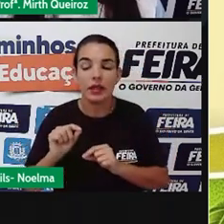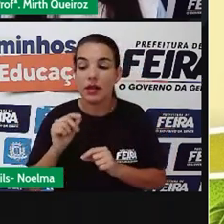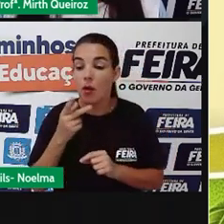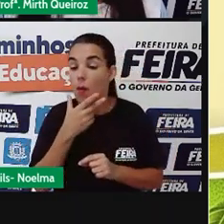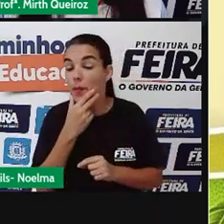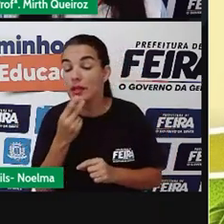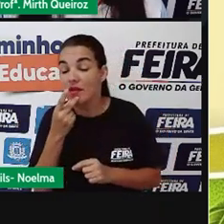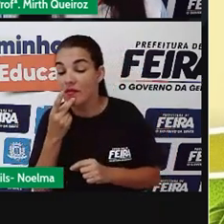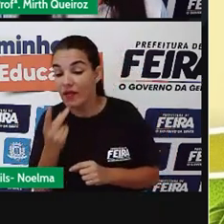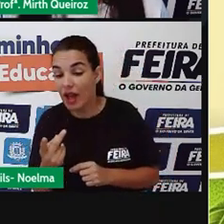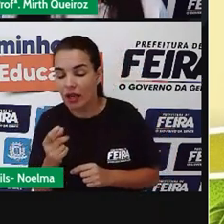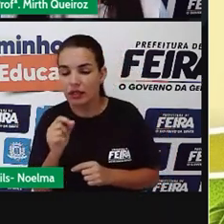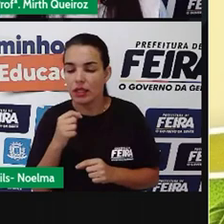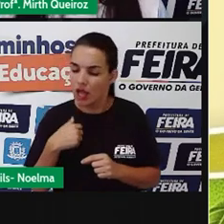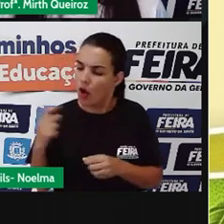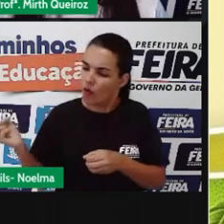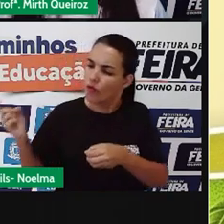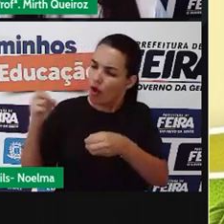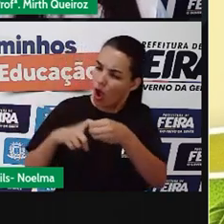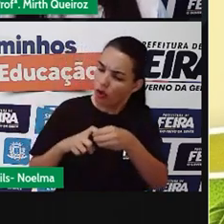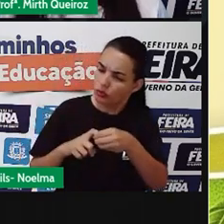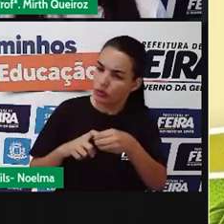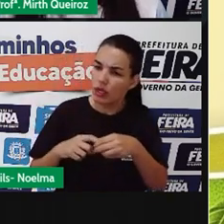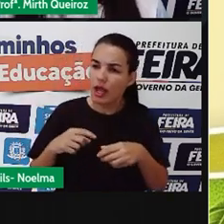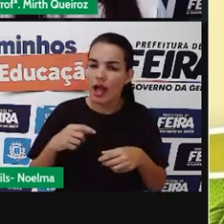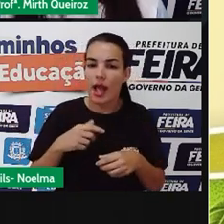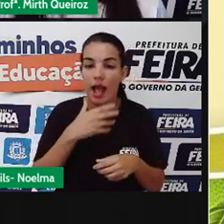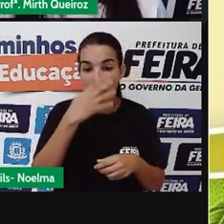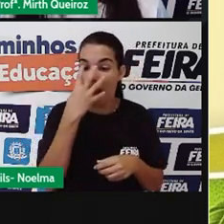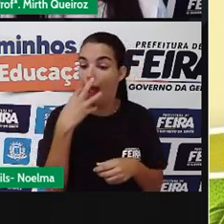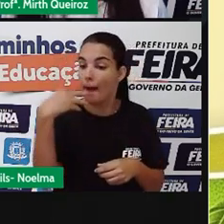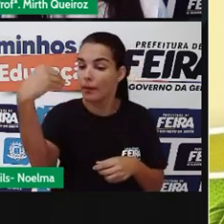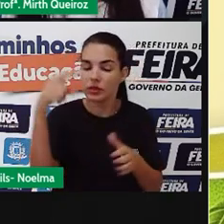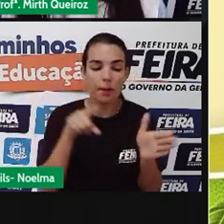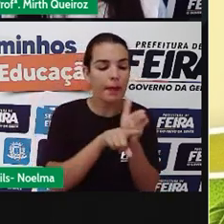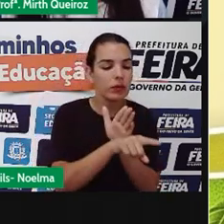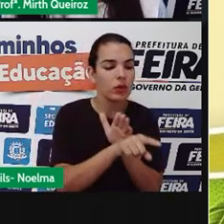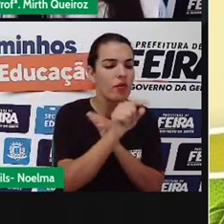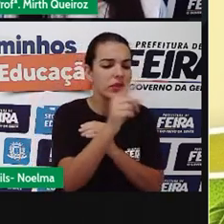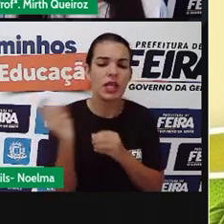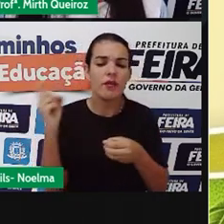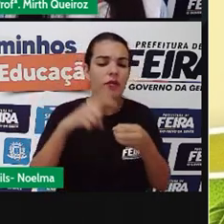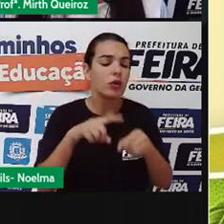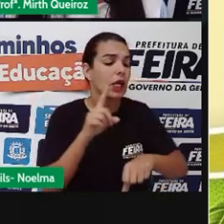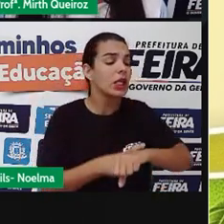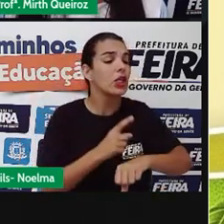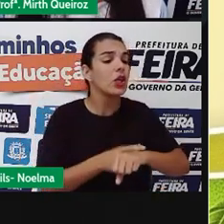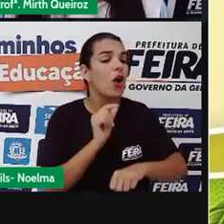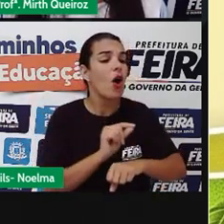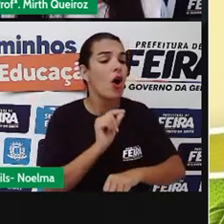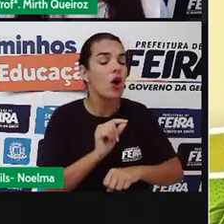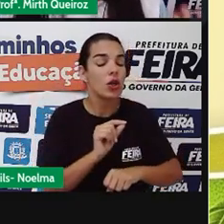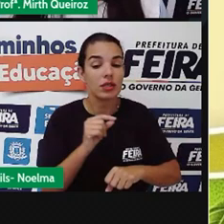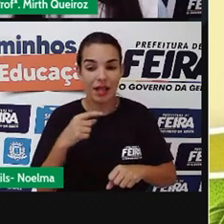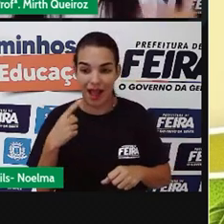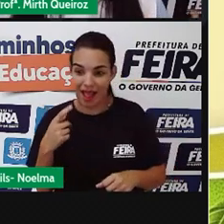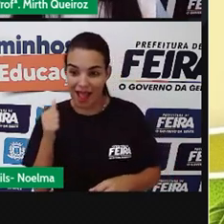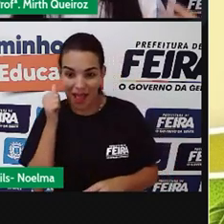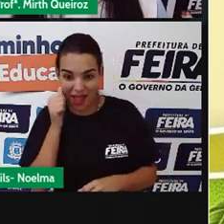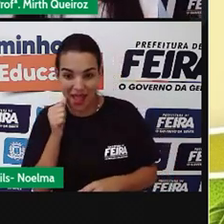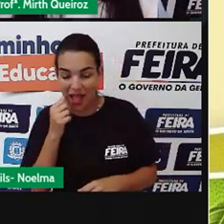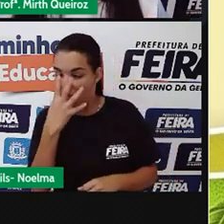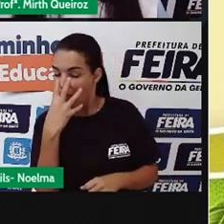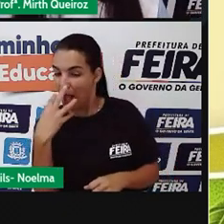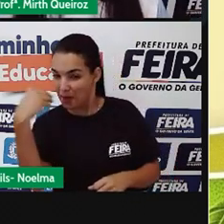diz que iria voltar e ela pergunta a que horas. Por quê? Se ele viesse às quatro, ela estaria tão